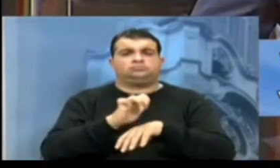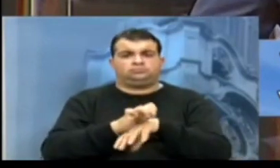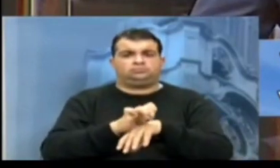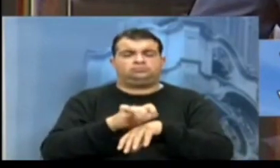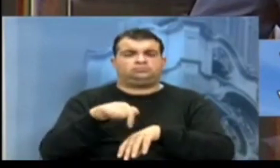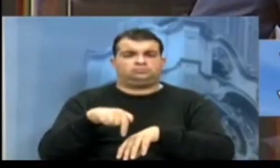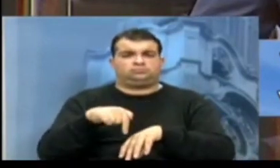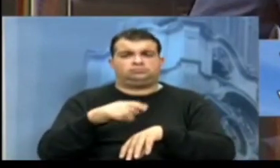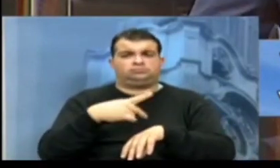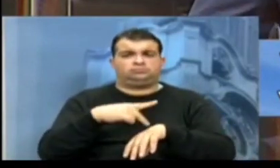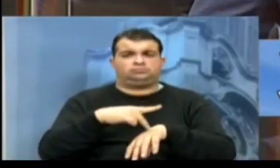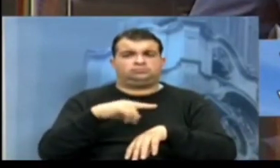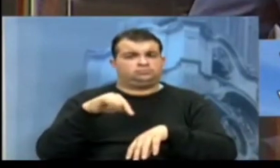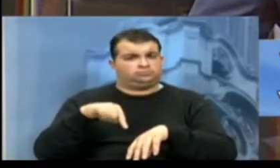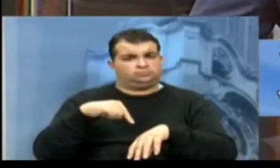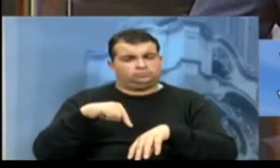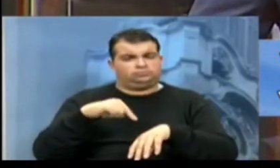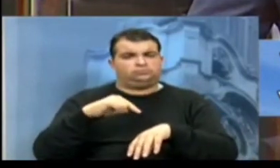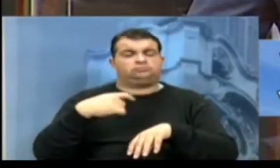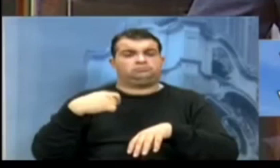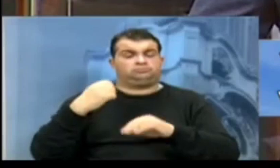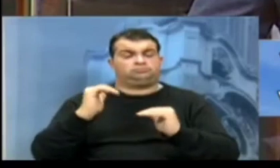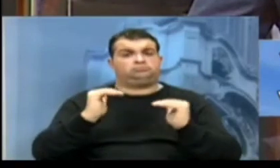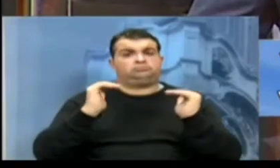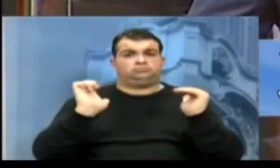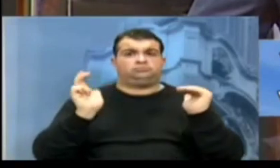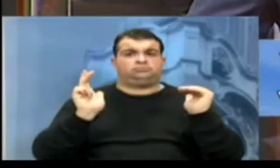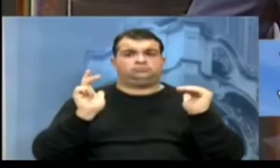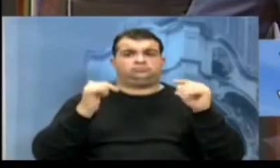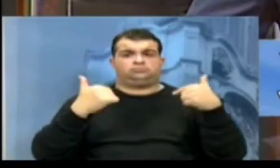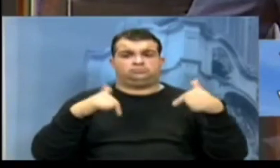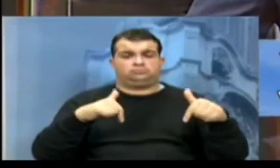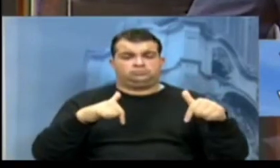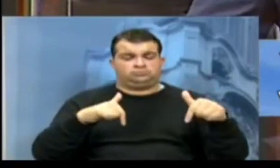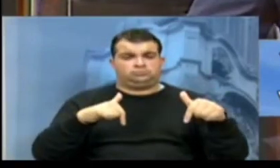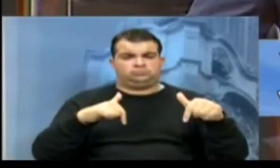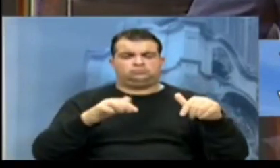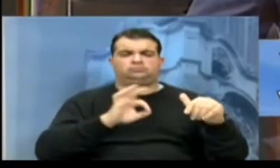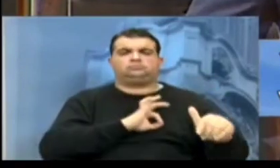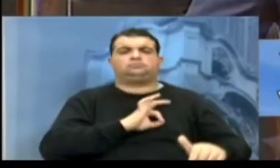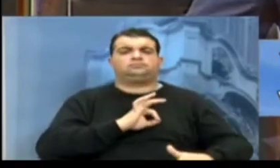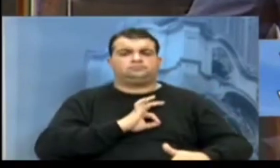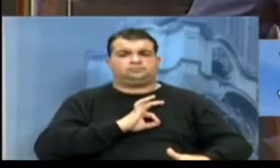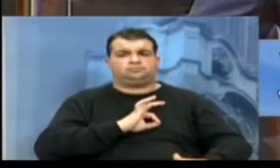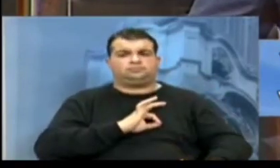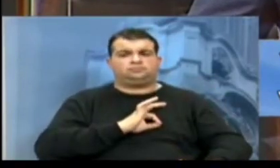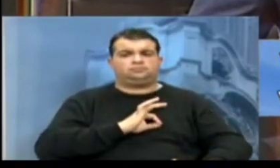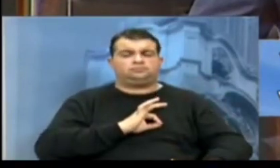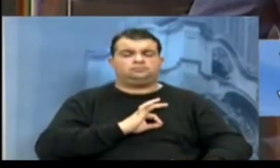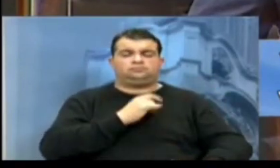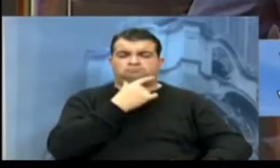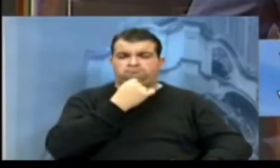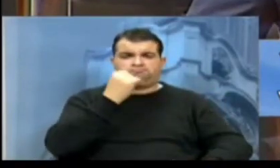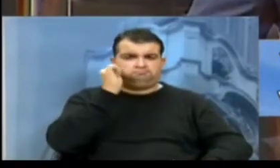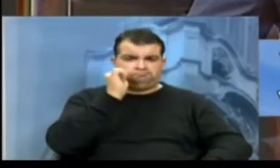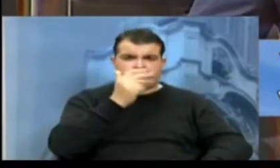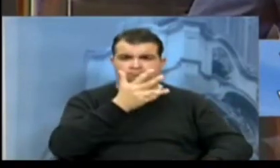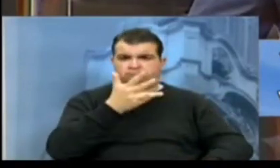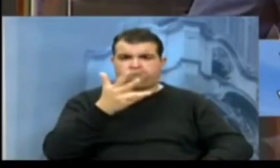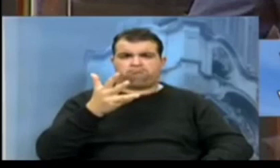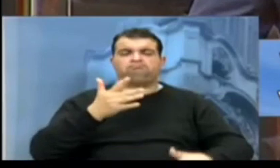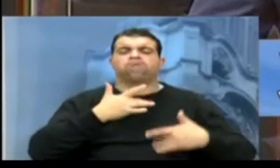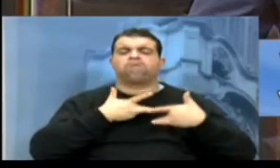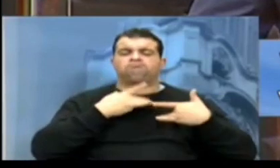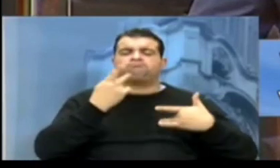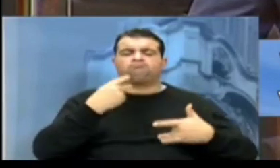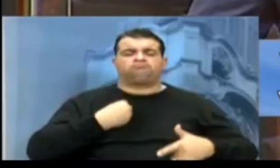no nosso País, valorizem o trabalho dos policiais e das policiais que dedicam,